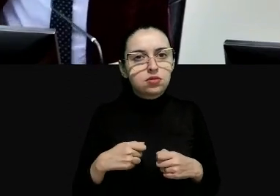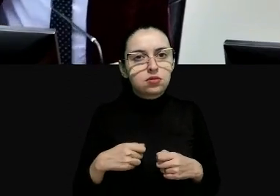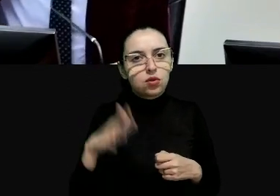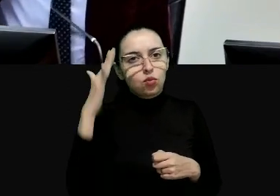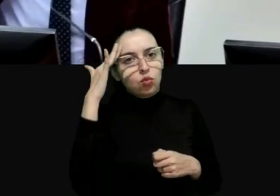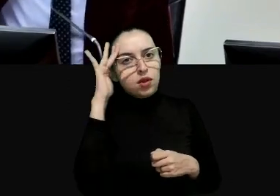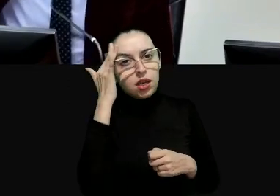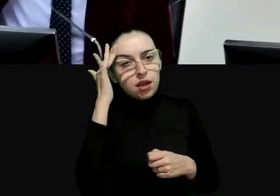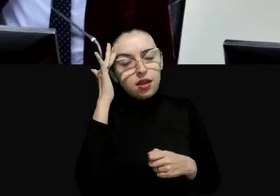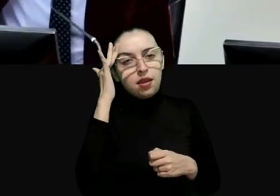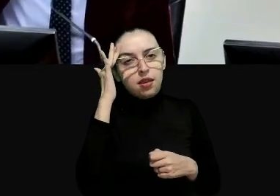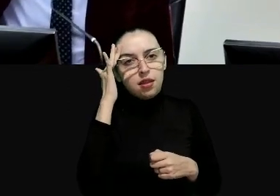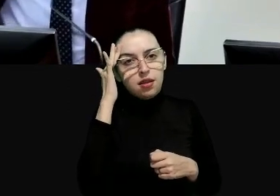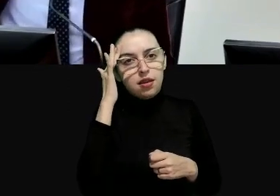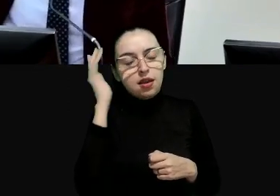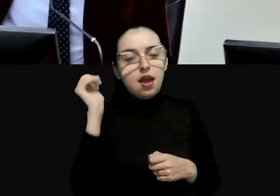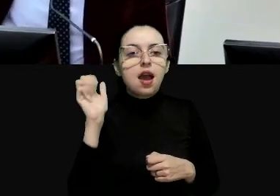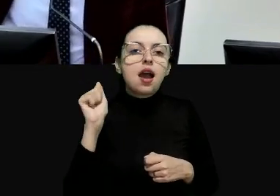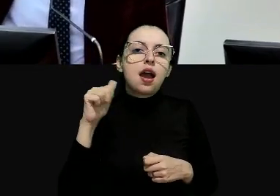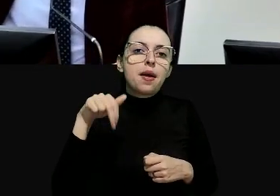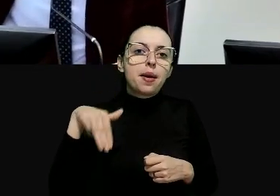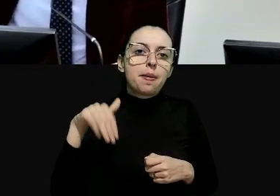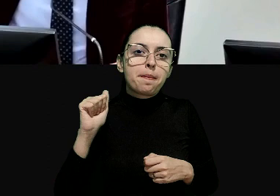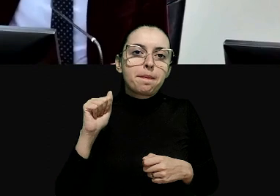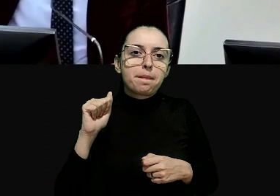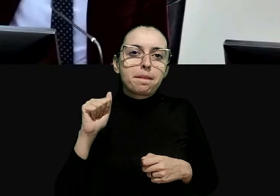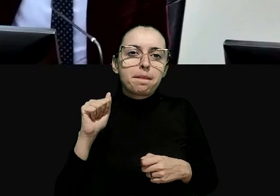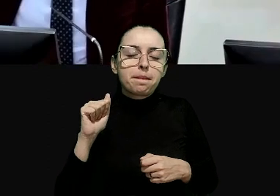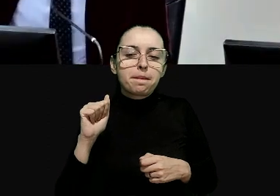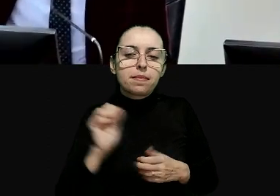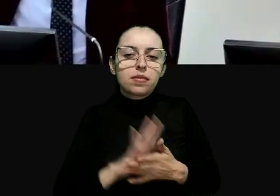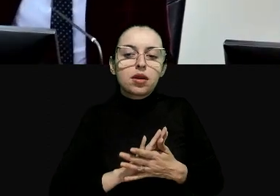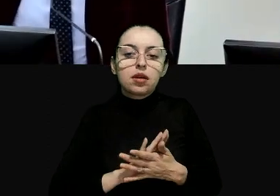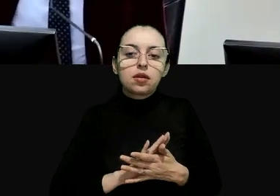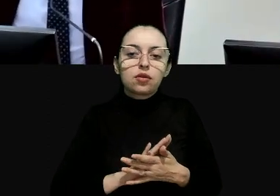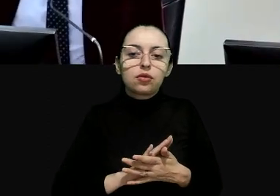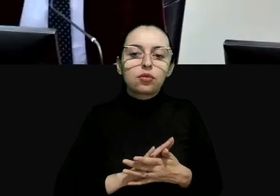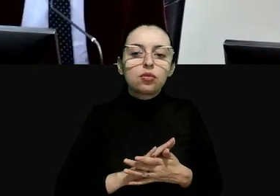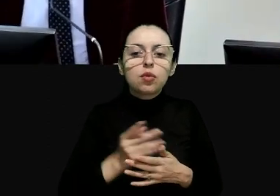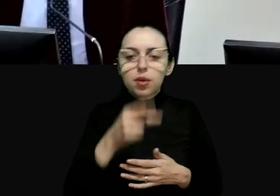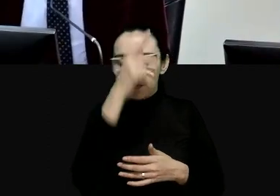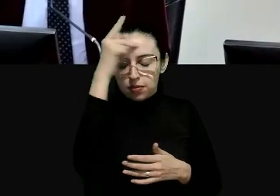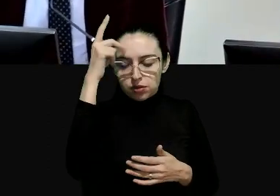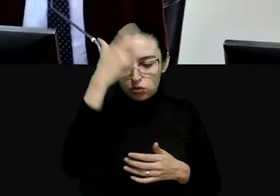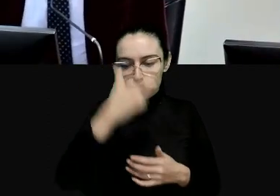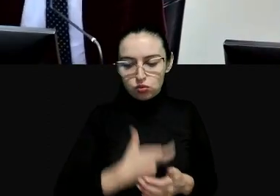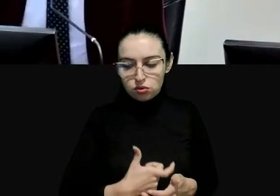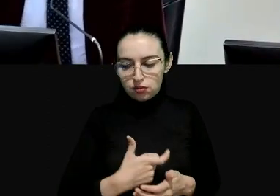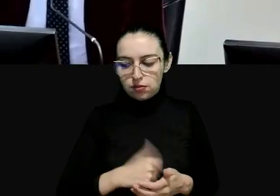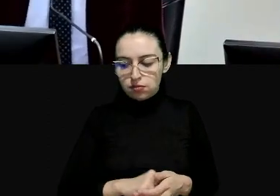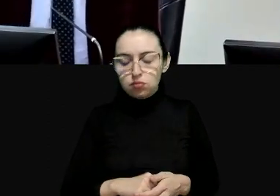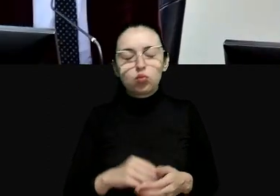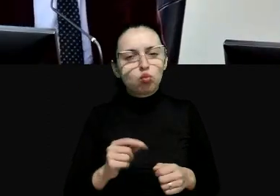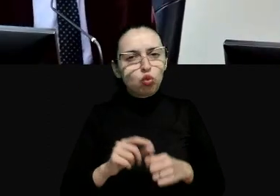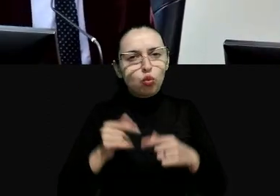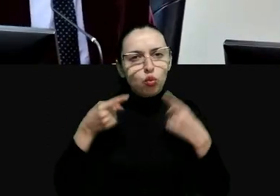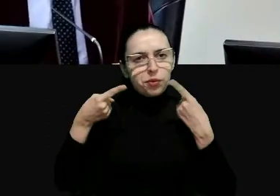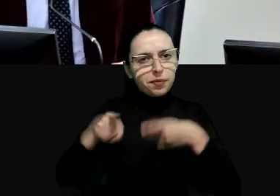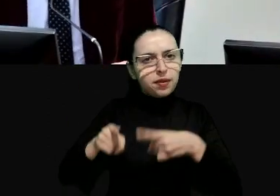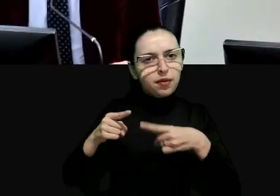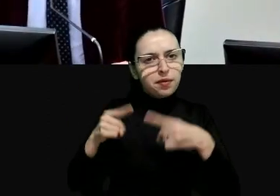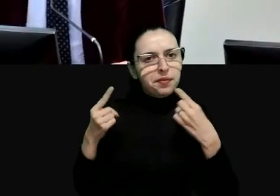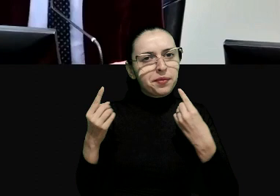jueces na corte interamericana António Canzaro Trindade foi uma pessoa que tinha muito